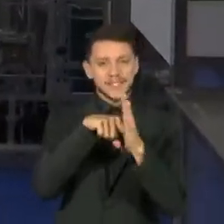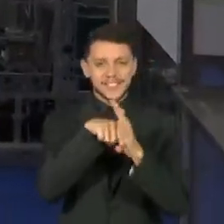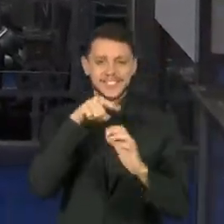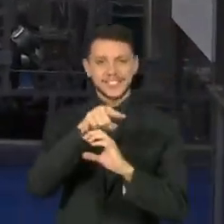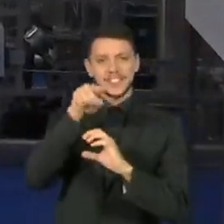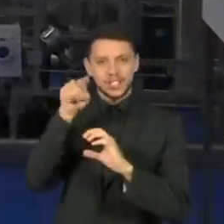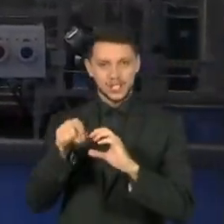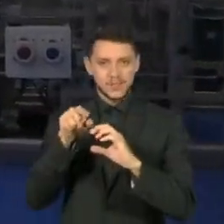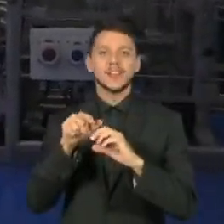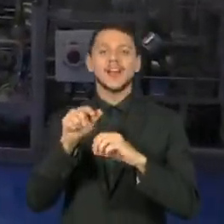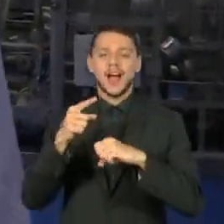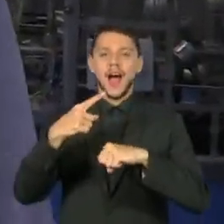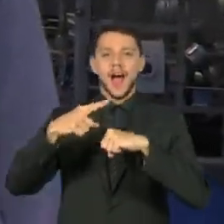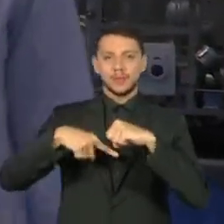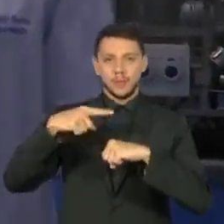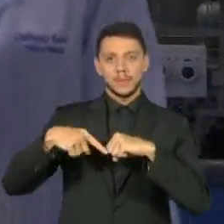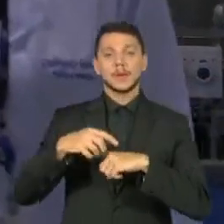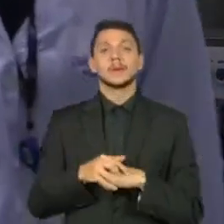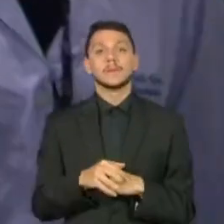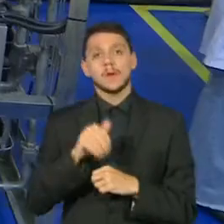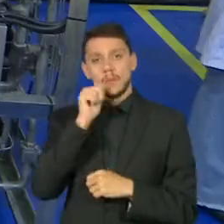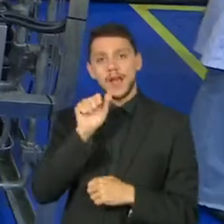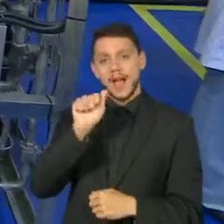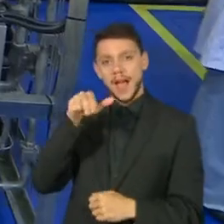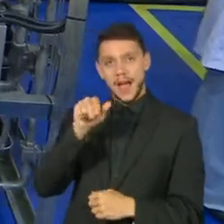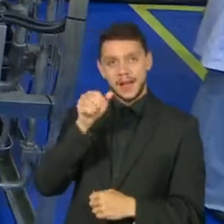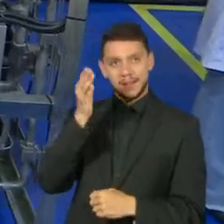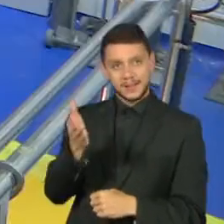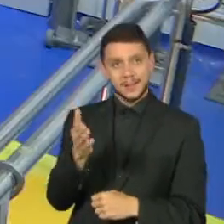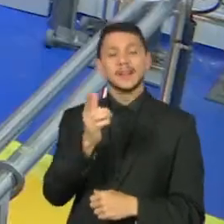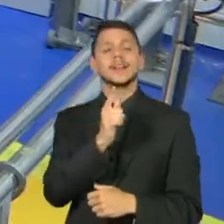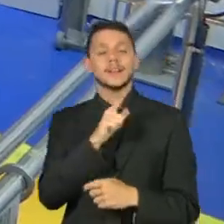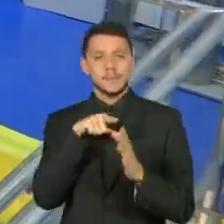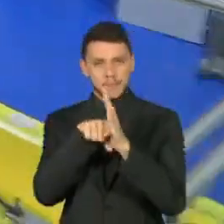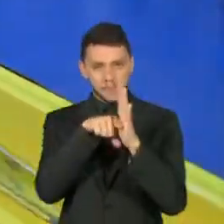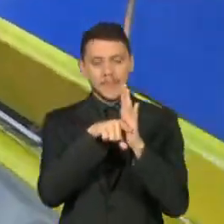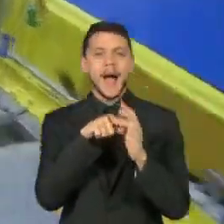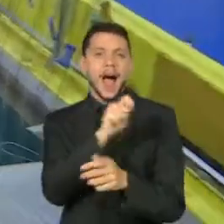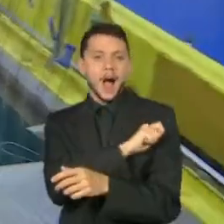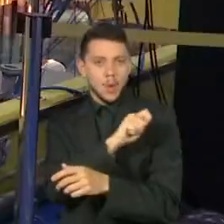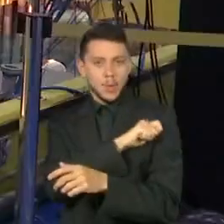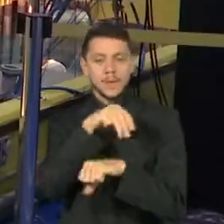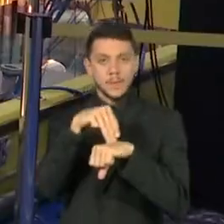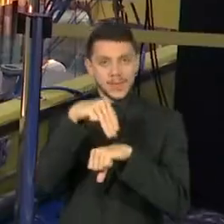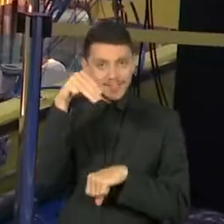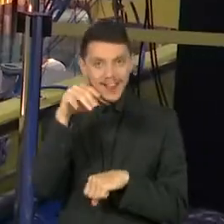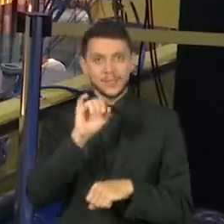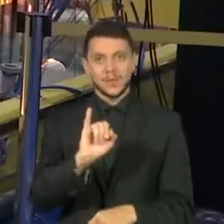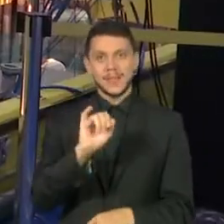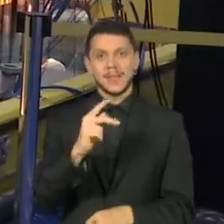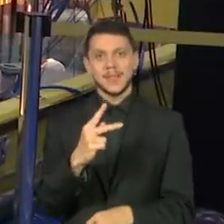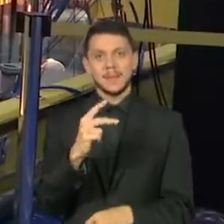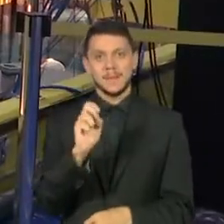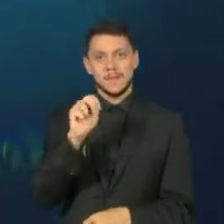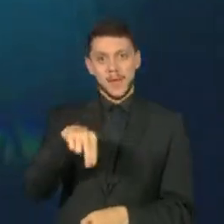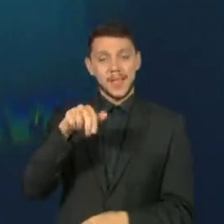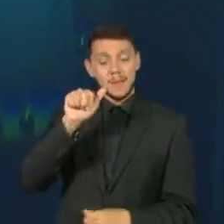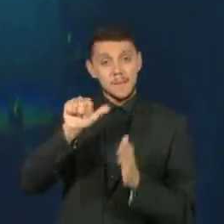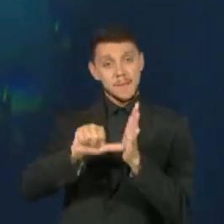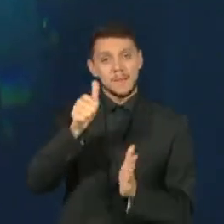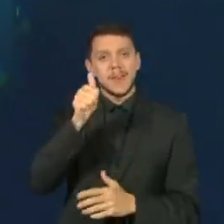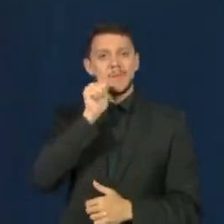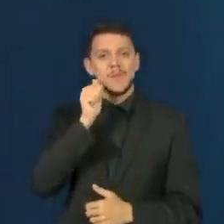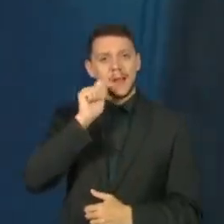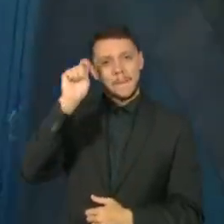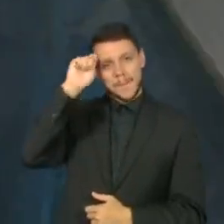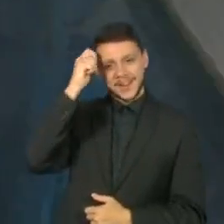A Ana Gabriele, aluna de mestrado do Instituto de Pesquisas Energéticas e Nucleares, o IPEM, foi a primeira mulher preta do Brasil a